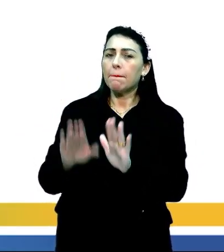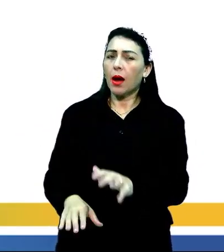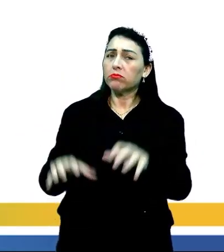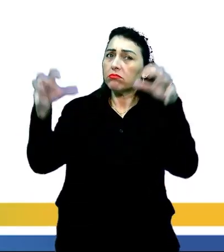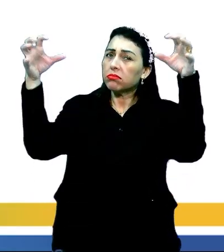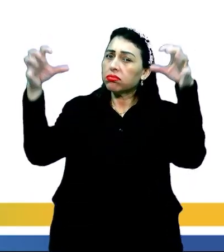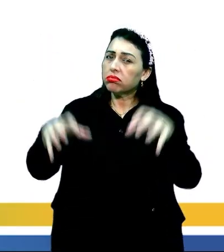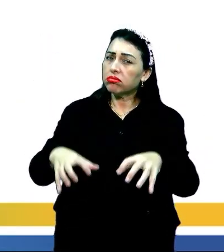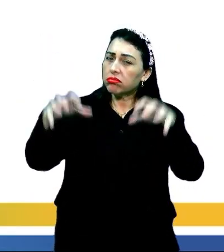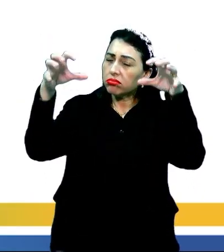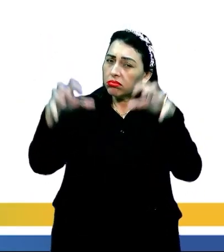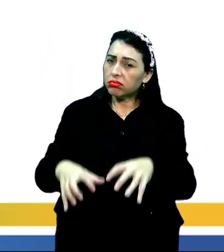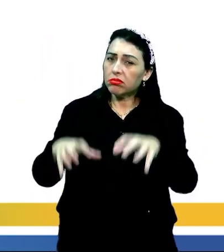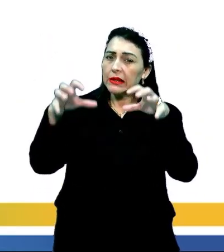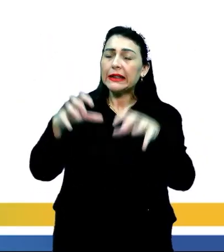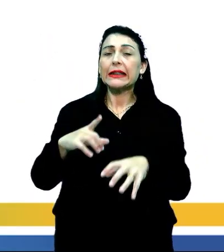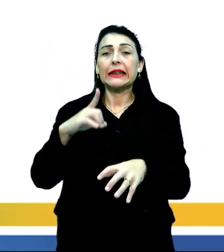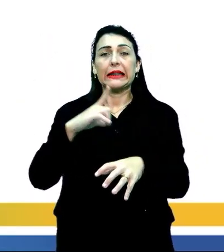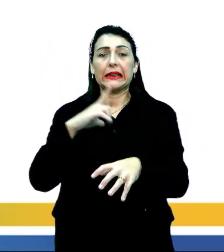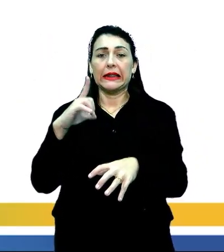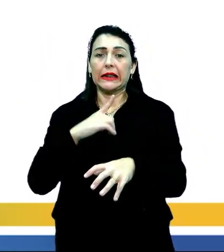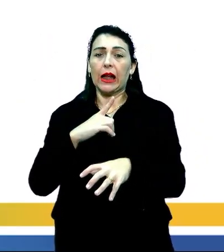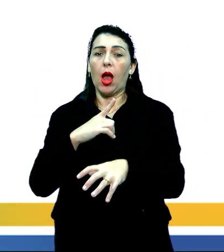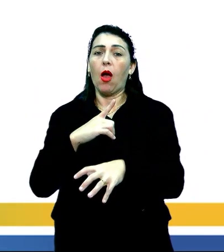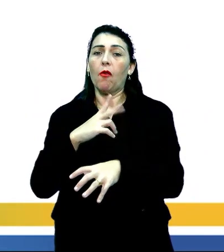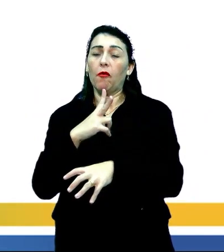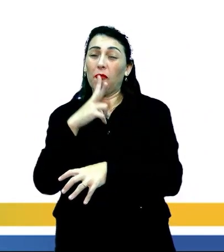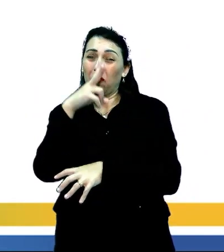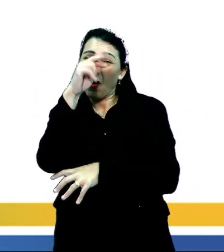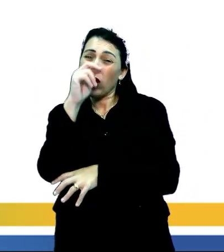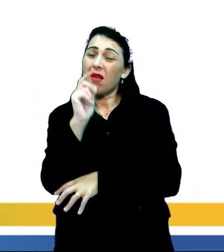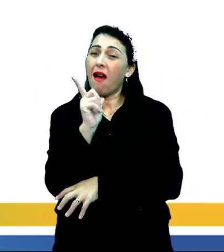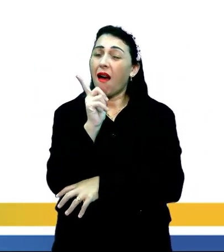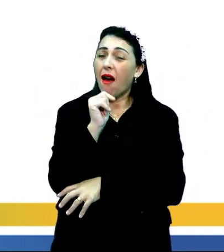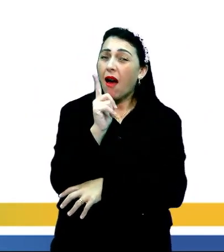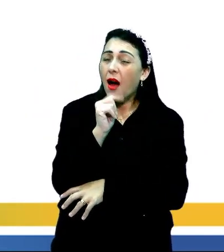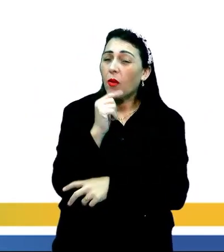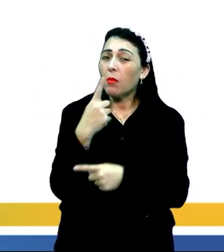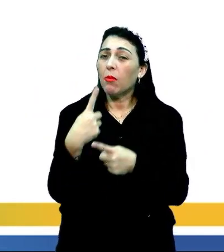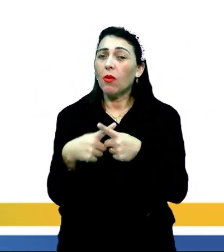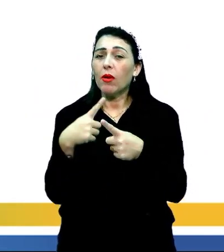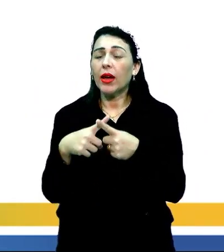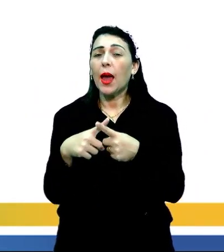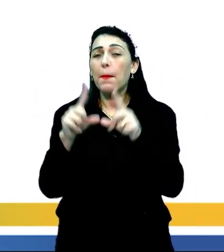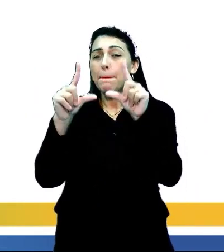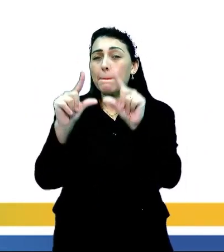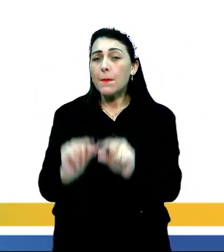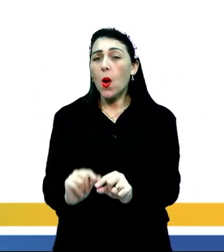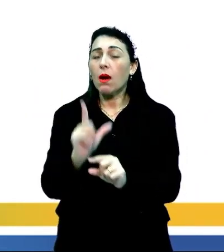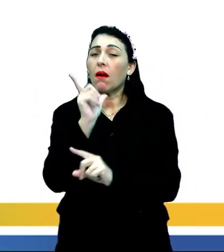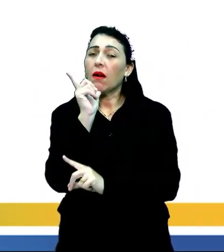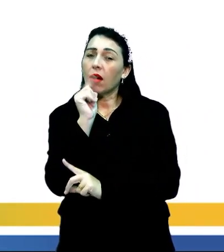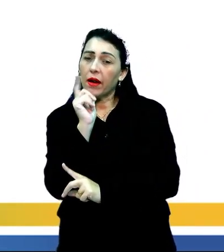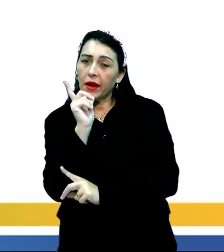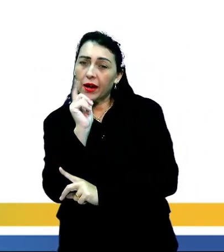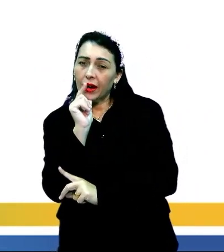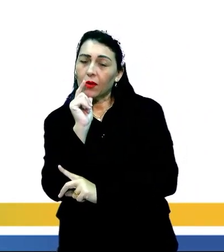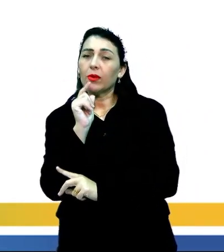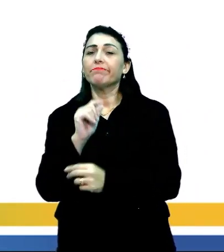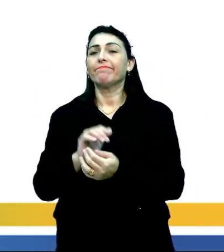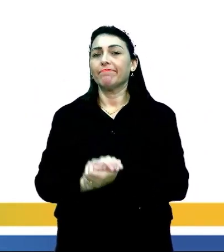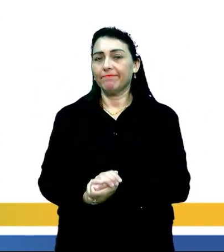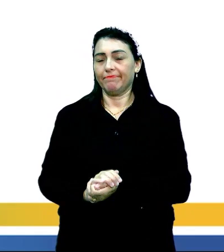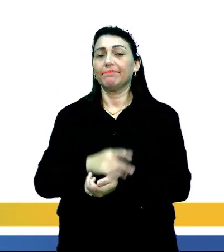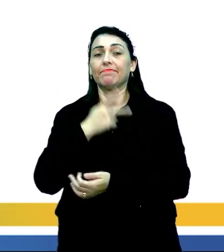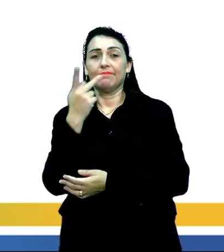índice de pluviosidade e forte deficiência hídrica, justamente por causa da questão climática. E